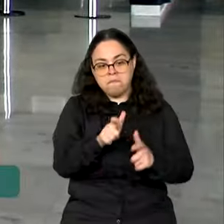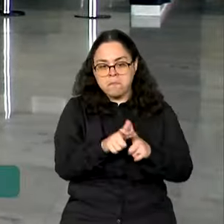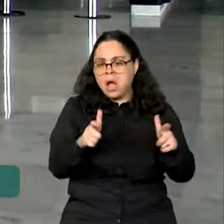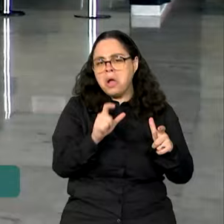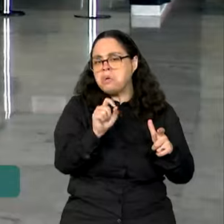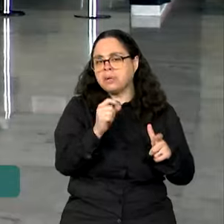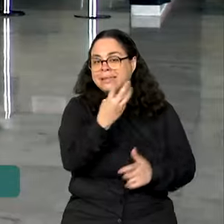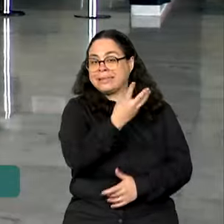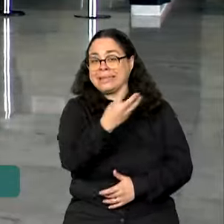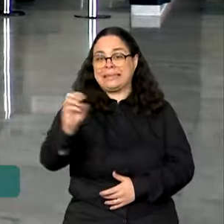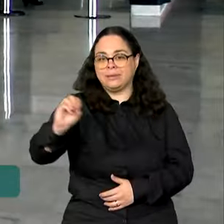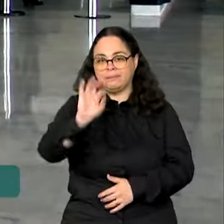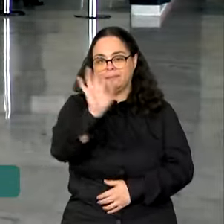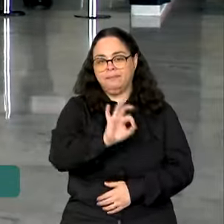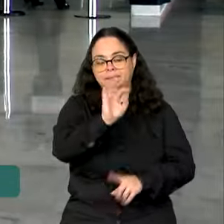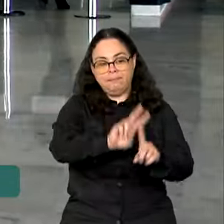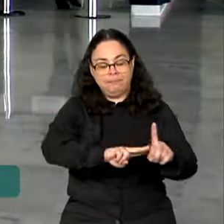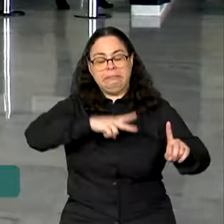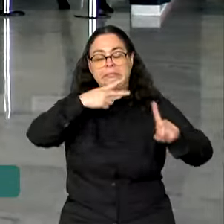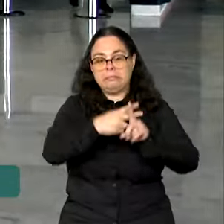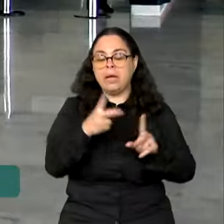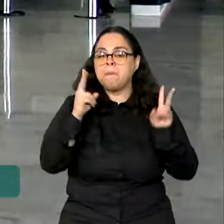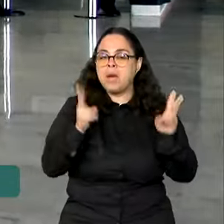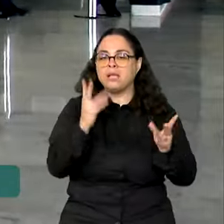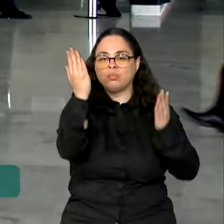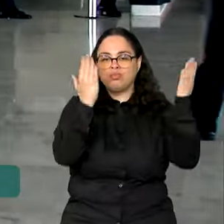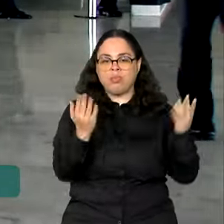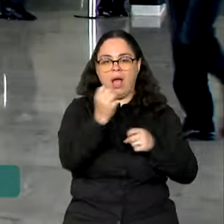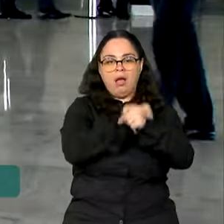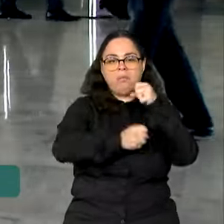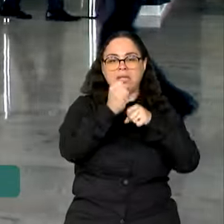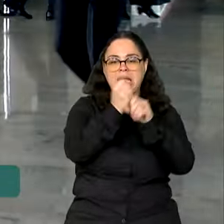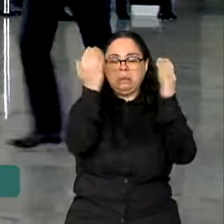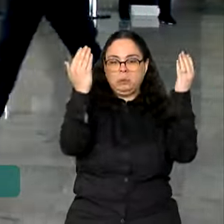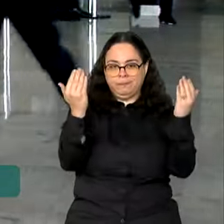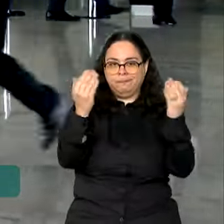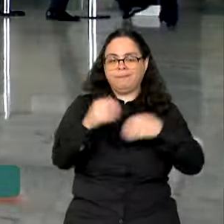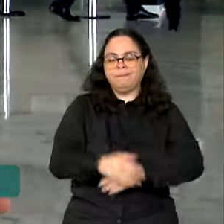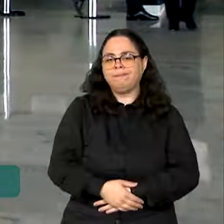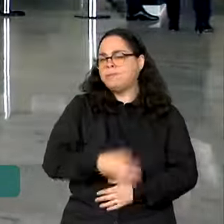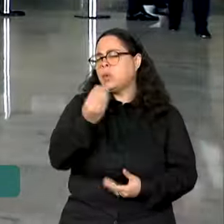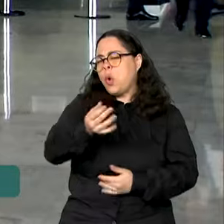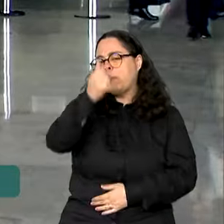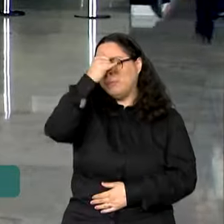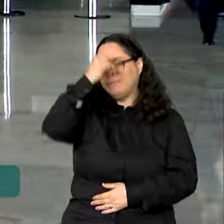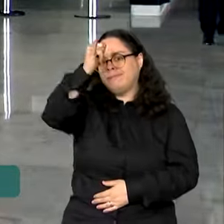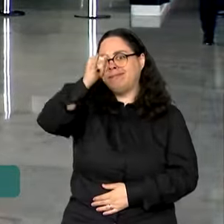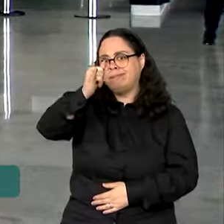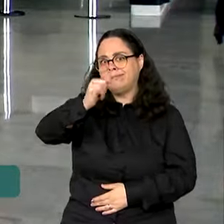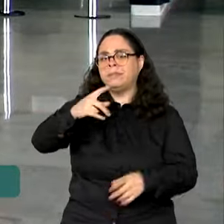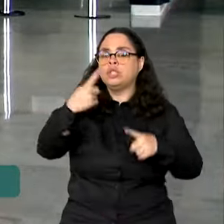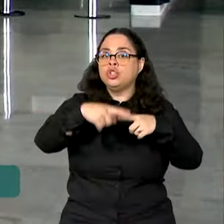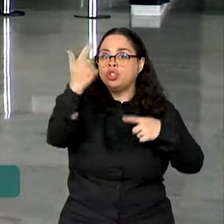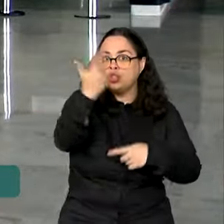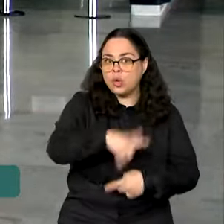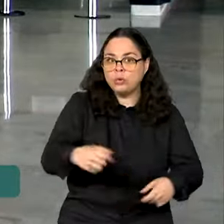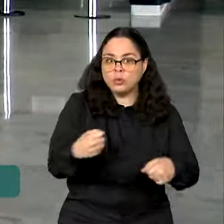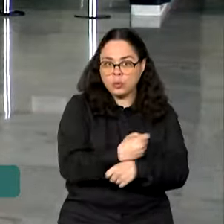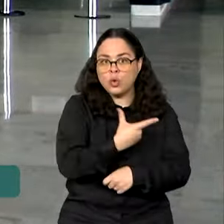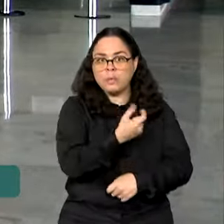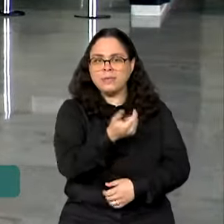300% em relação ao mesmo período do ano passado. E para evitar a repetição desse cenário em